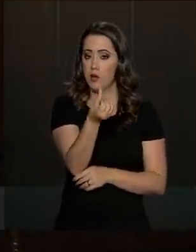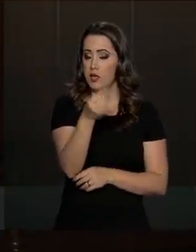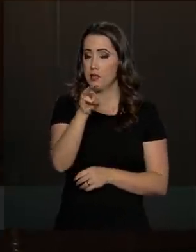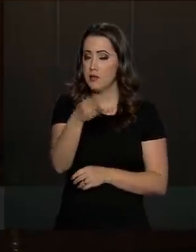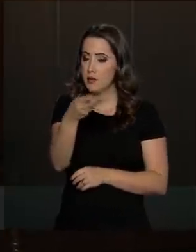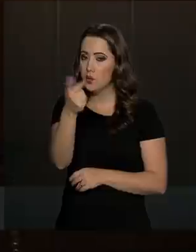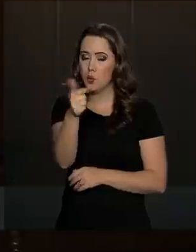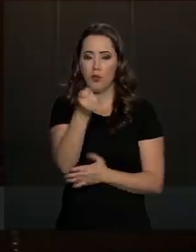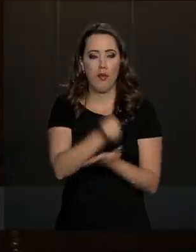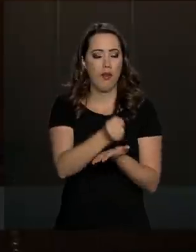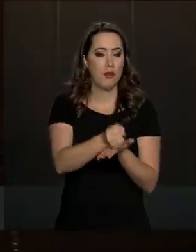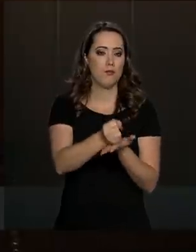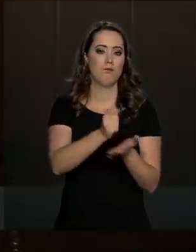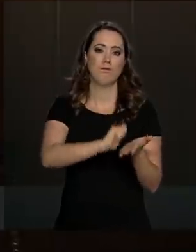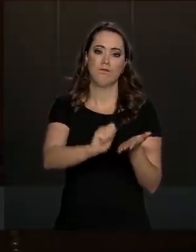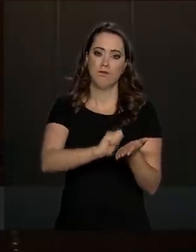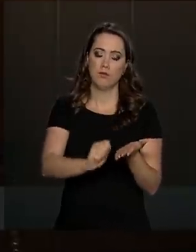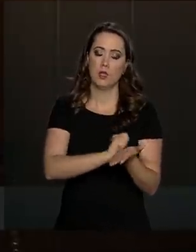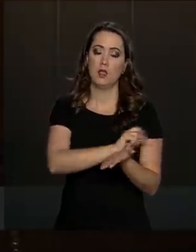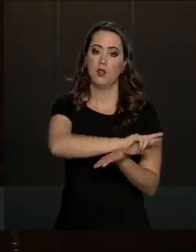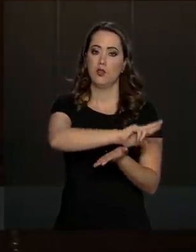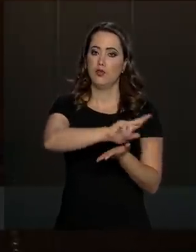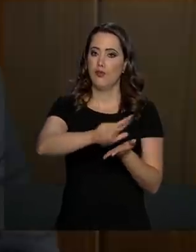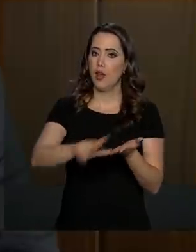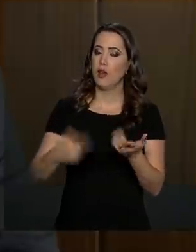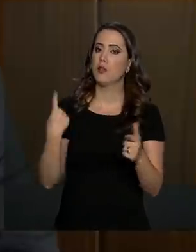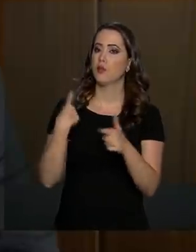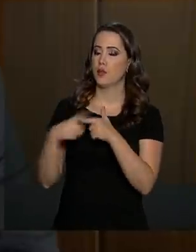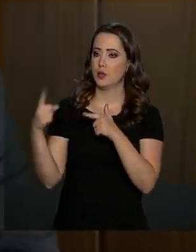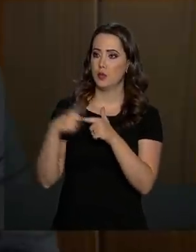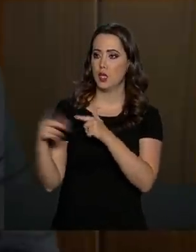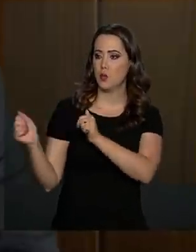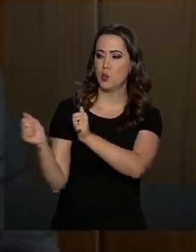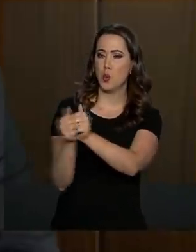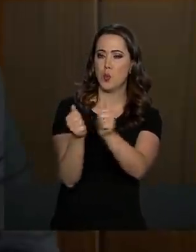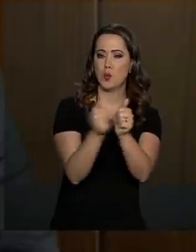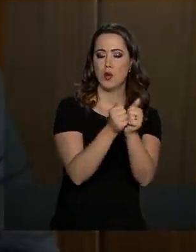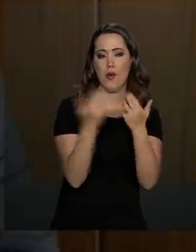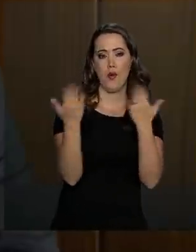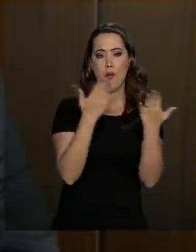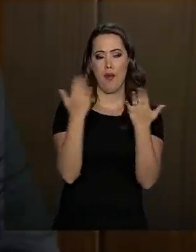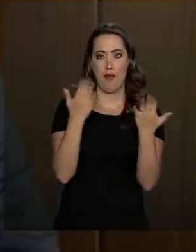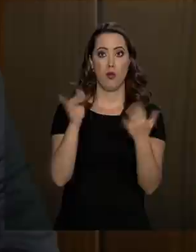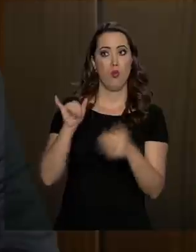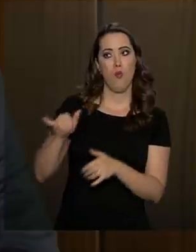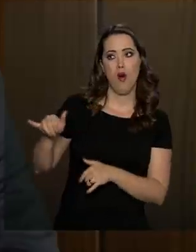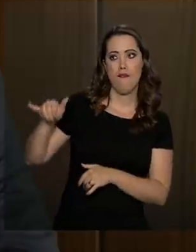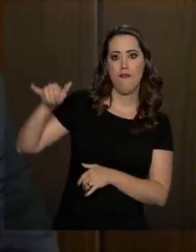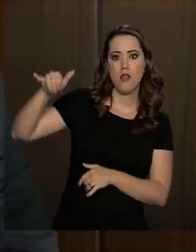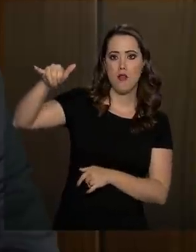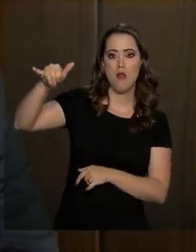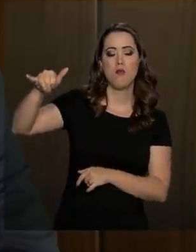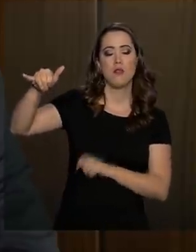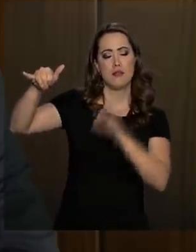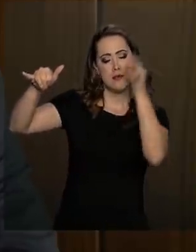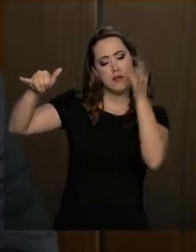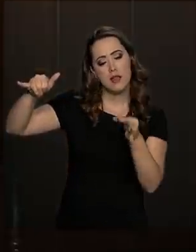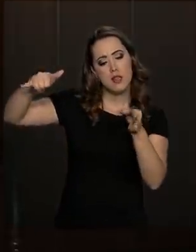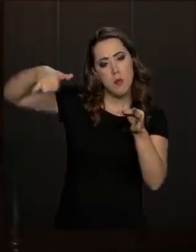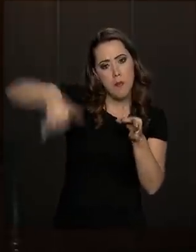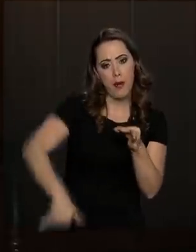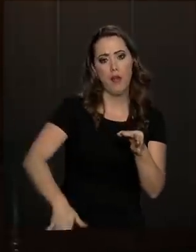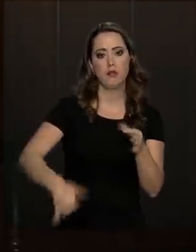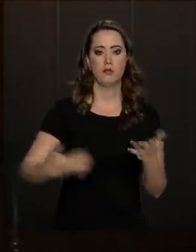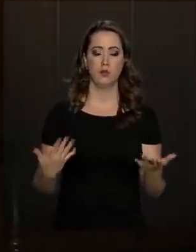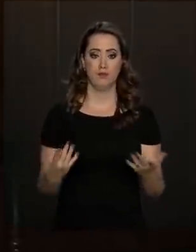Então, ela tem várias bombas de relógio a bordo. É um avião destinado a cair, com várias bombas relógio a bordo. A